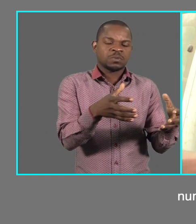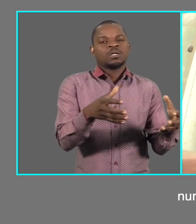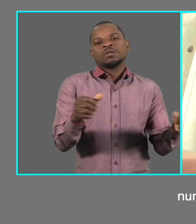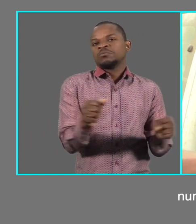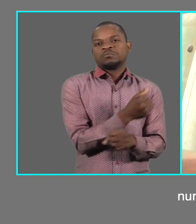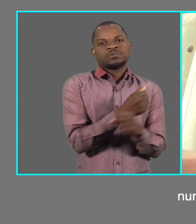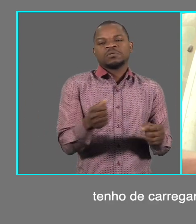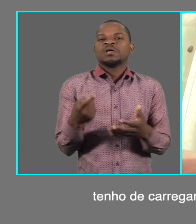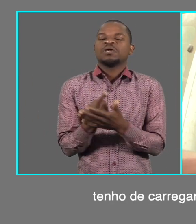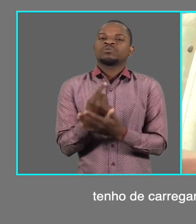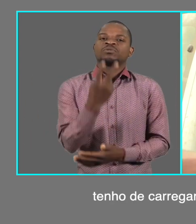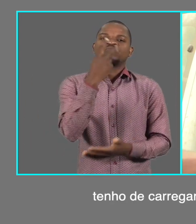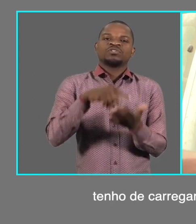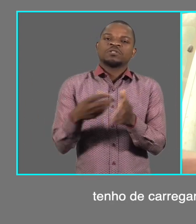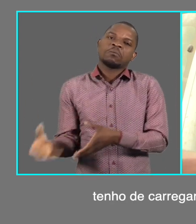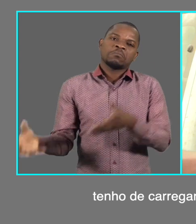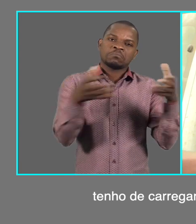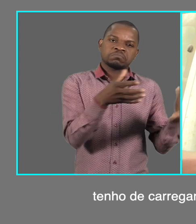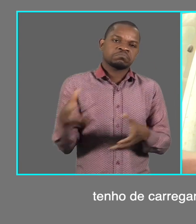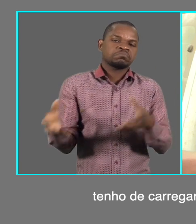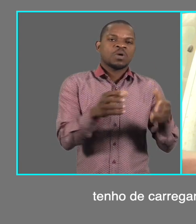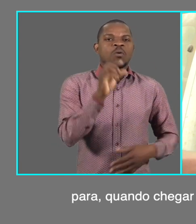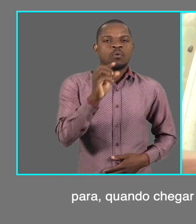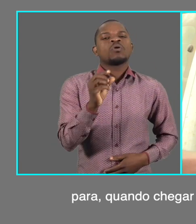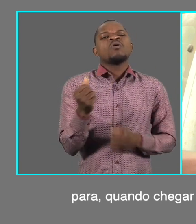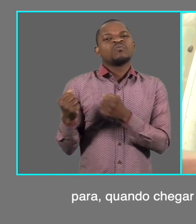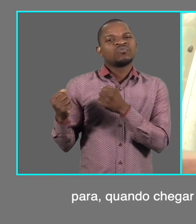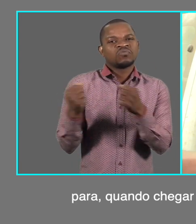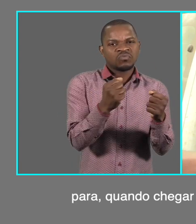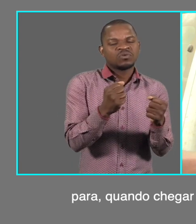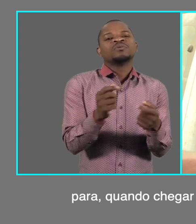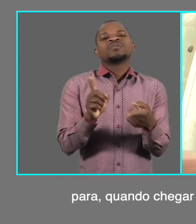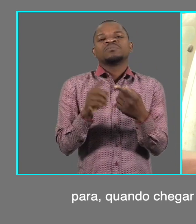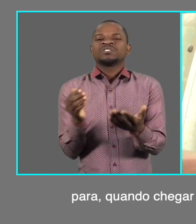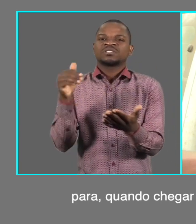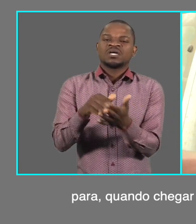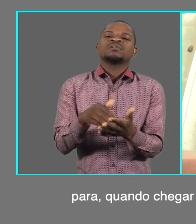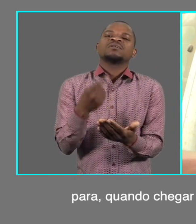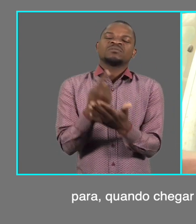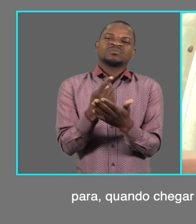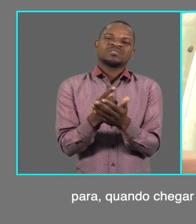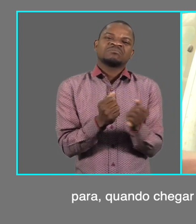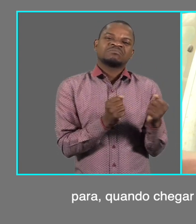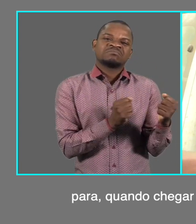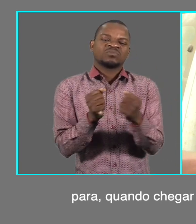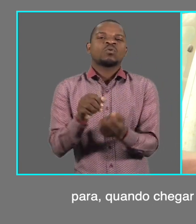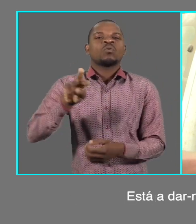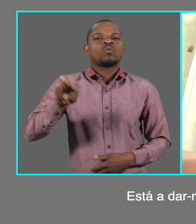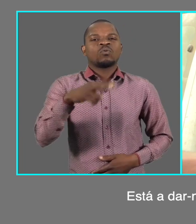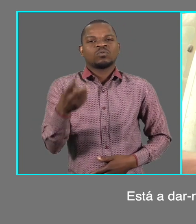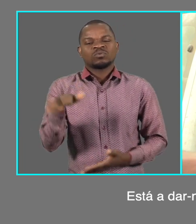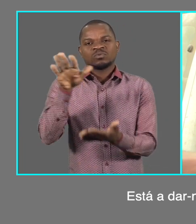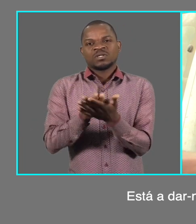camão que eu tenho ali, você tem que carregar duas vezes por causa da estrada, para não chegar na vila para de novo carregar para desempêndio.